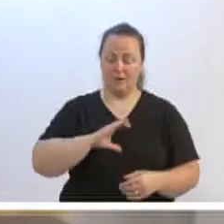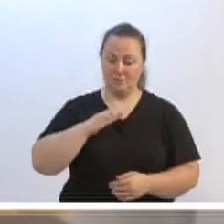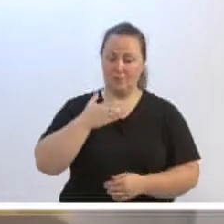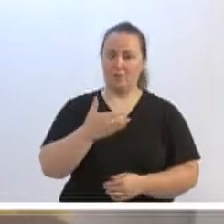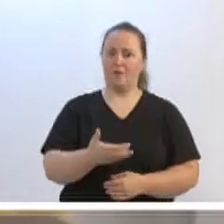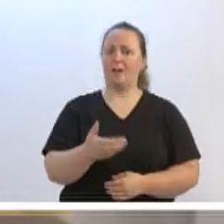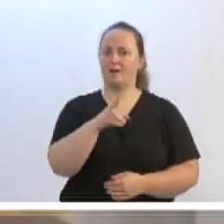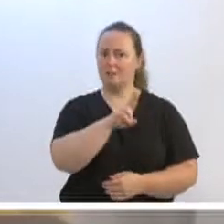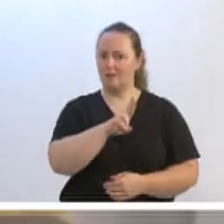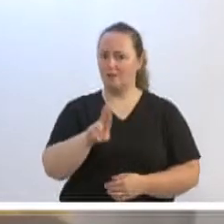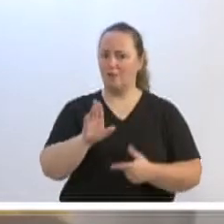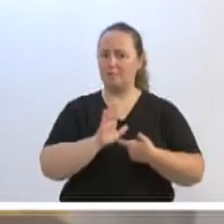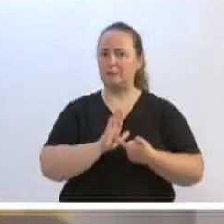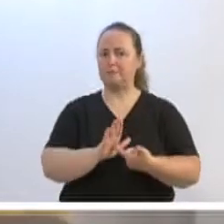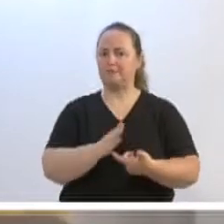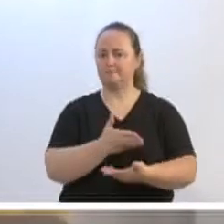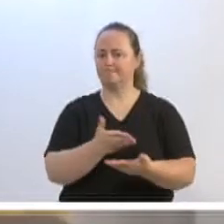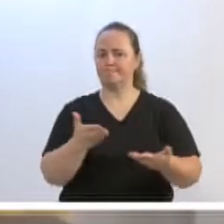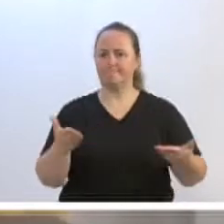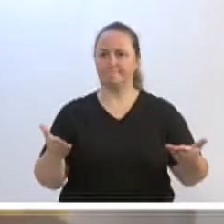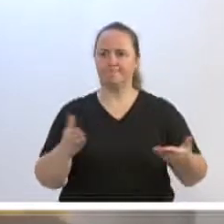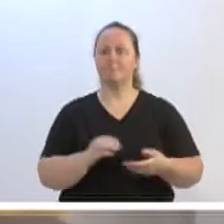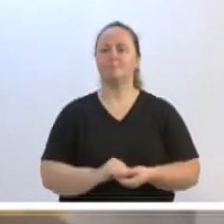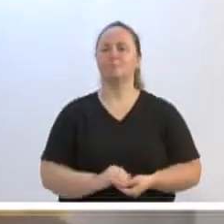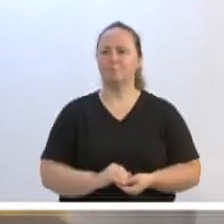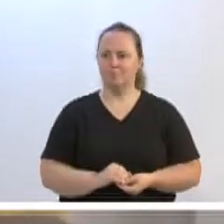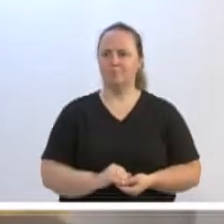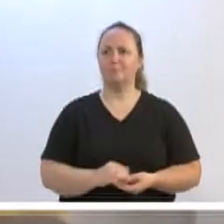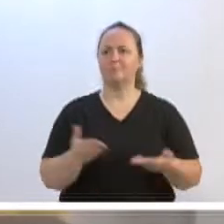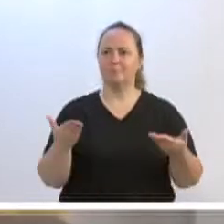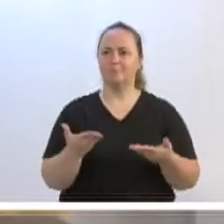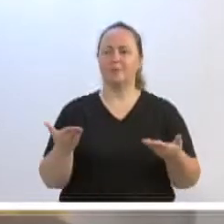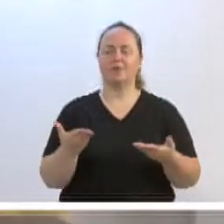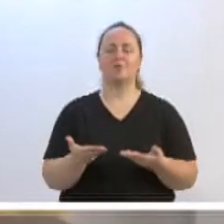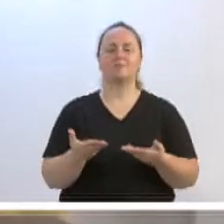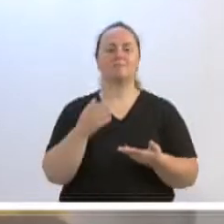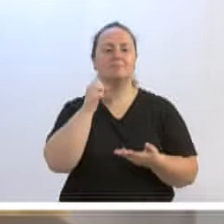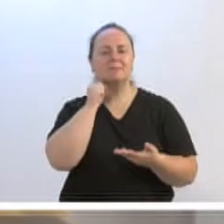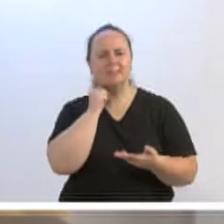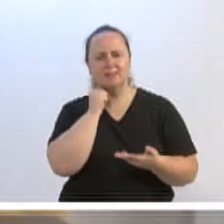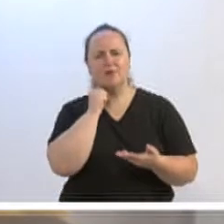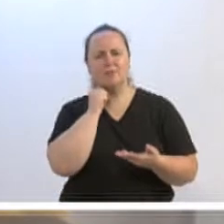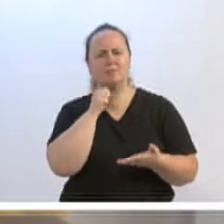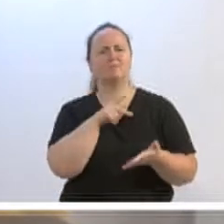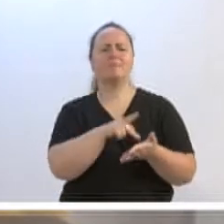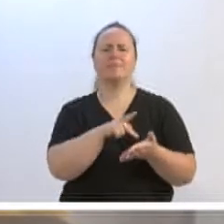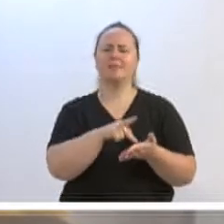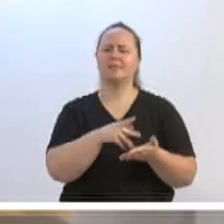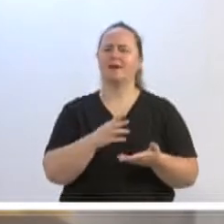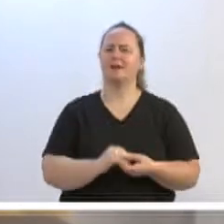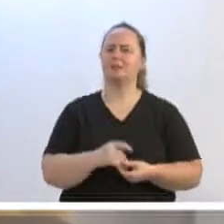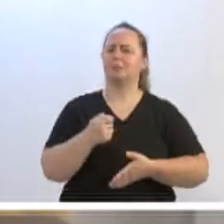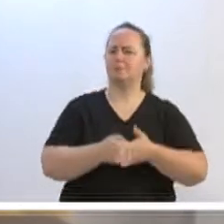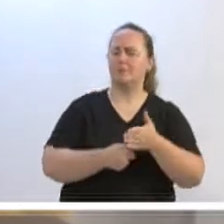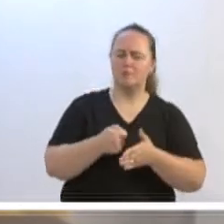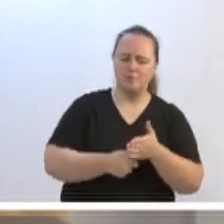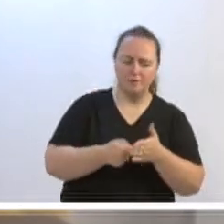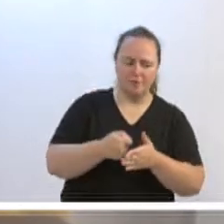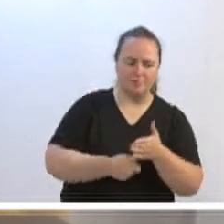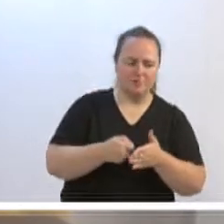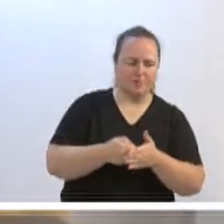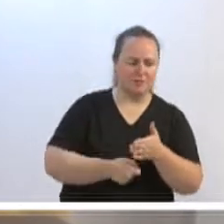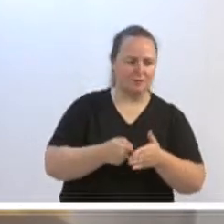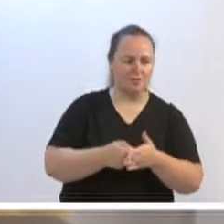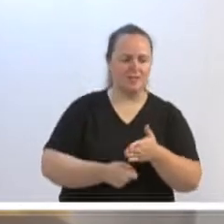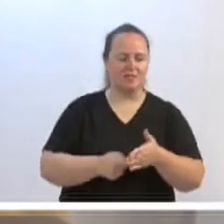botar o nome na rua, e aí com esse sorriso lindo do vereador Silvio Zimmermann, que, poxa, foi a luta, a gente sabe que a batalha não é fácil,